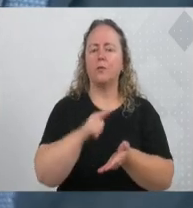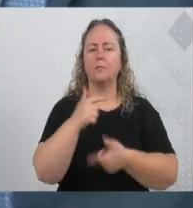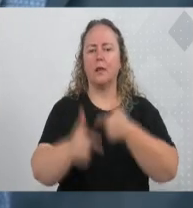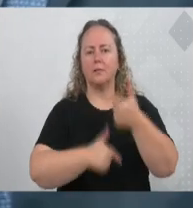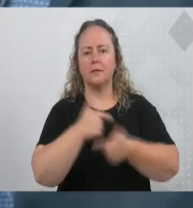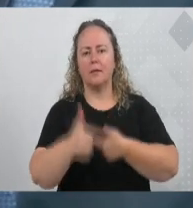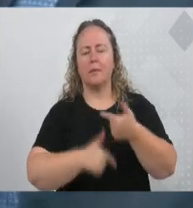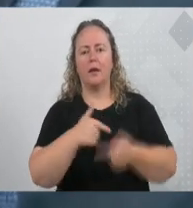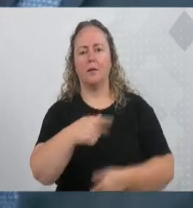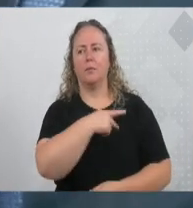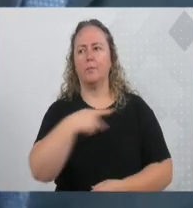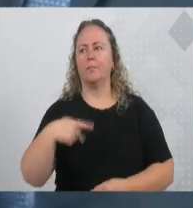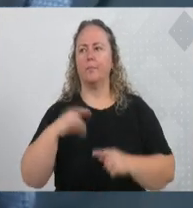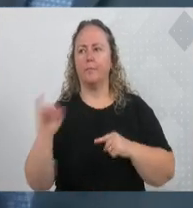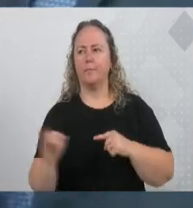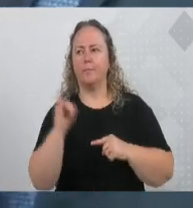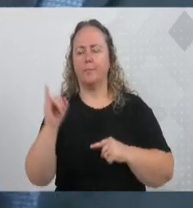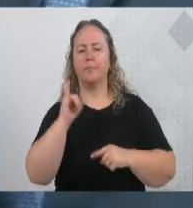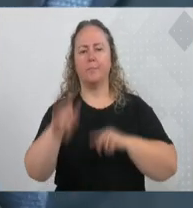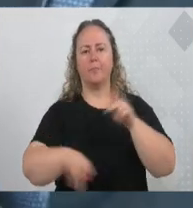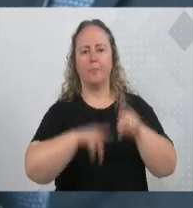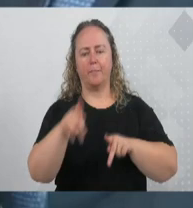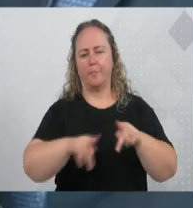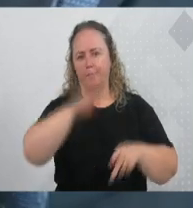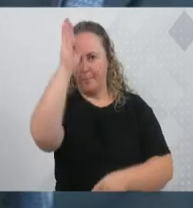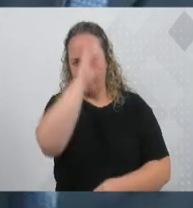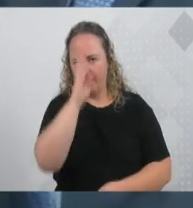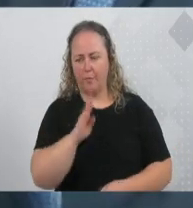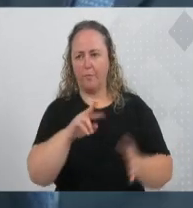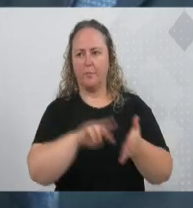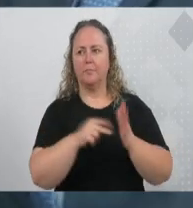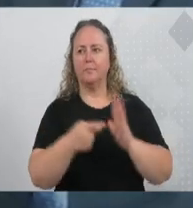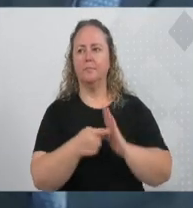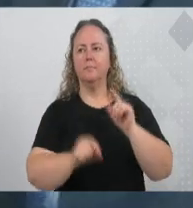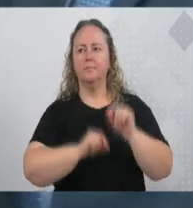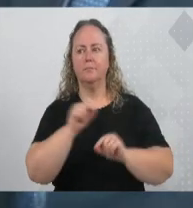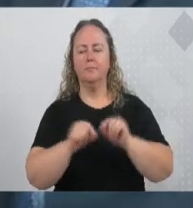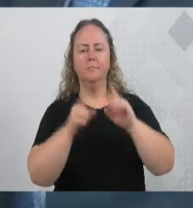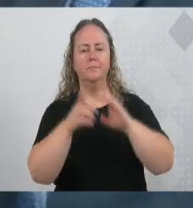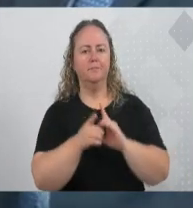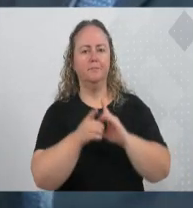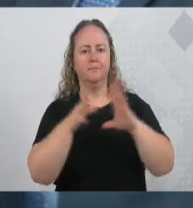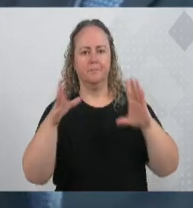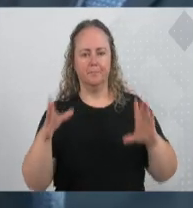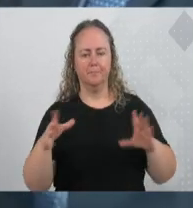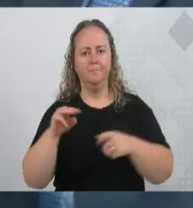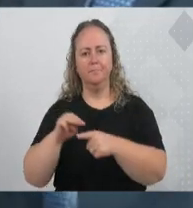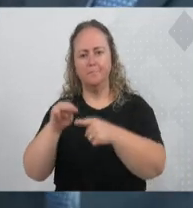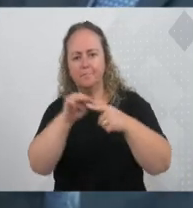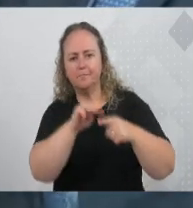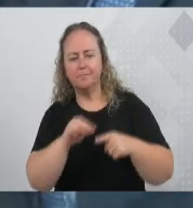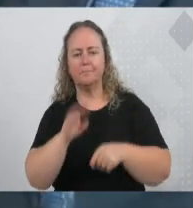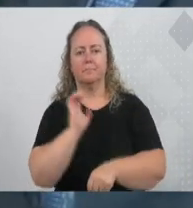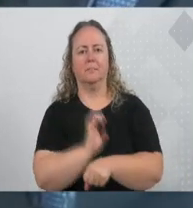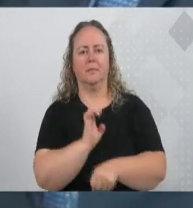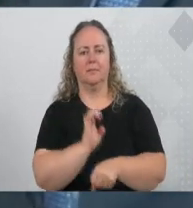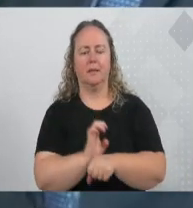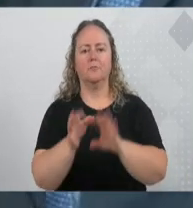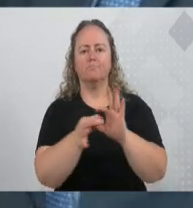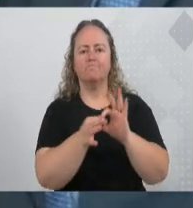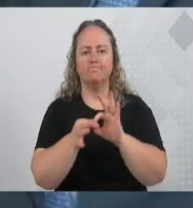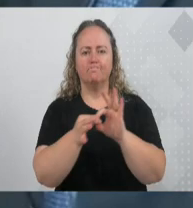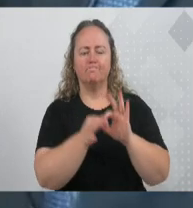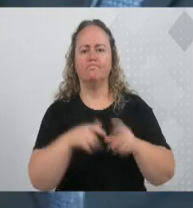públicos essenciais à população brasileira. Isso significa democracia. Municípios, estados e União